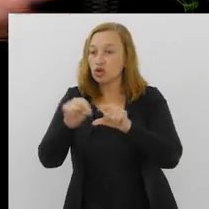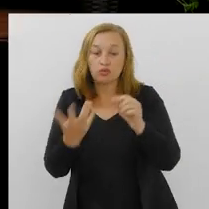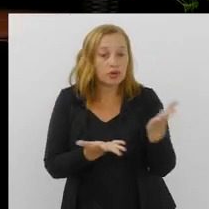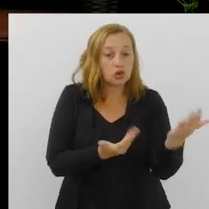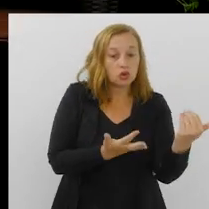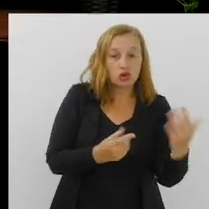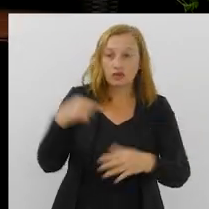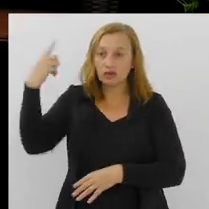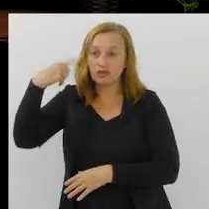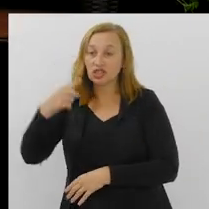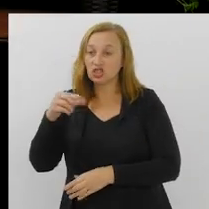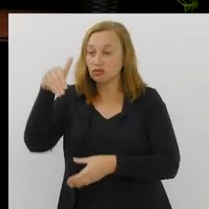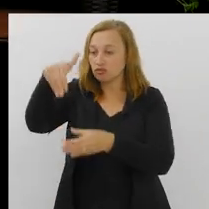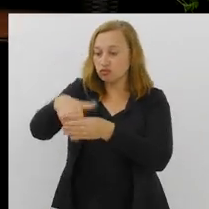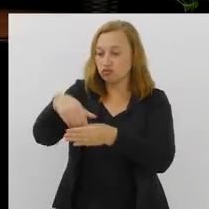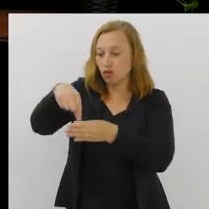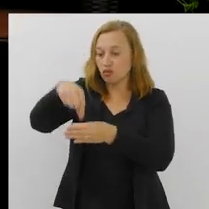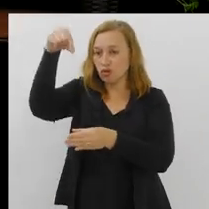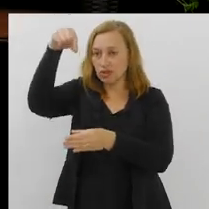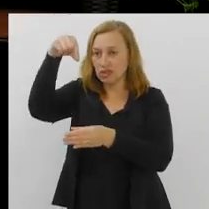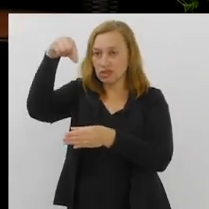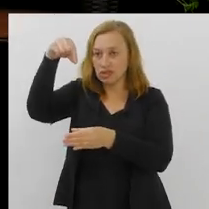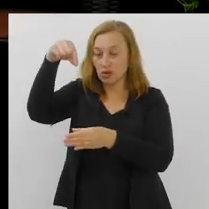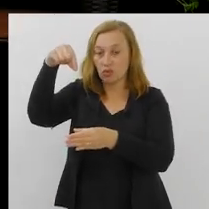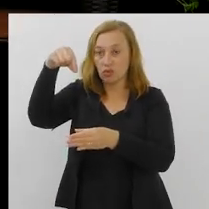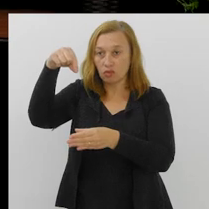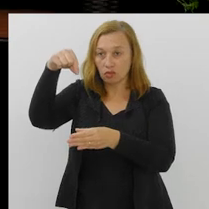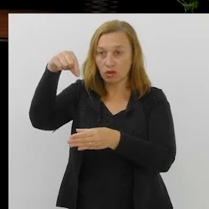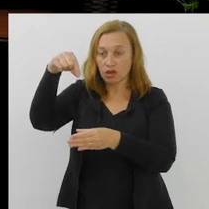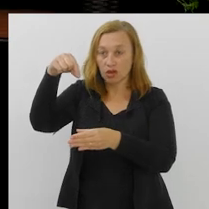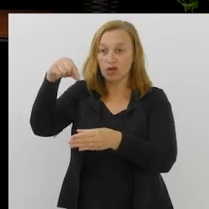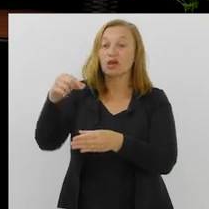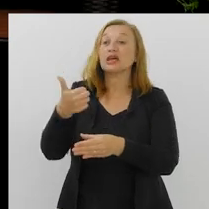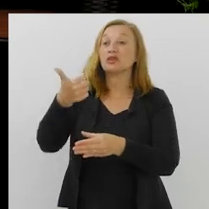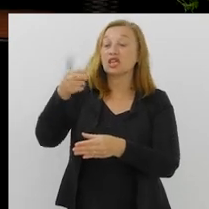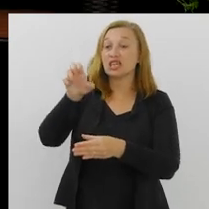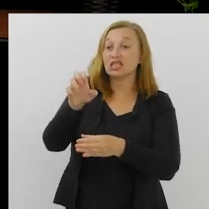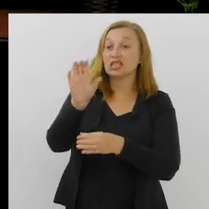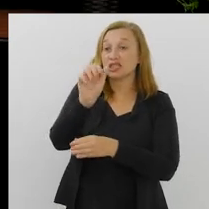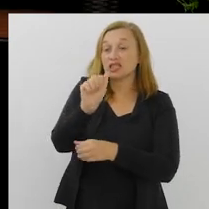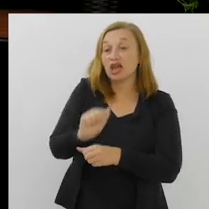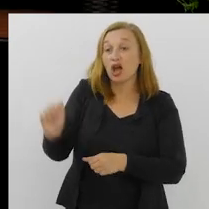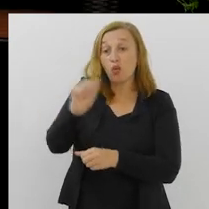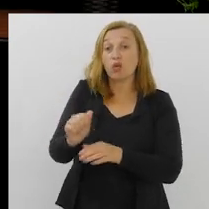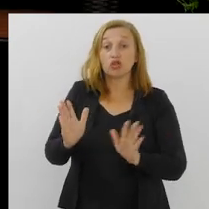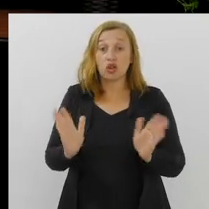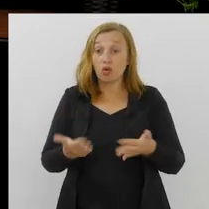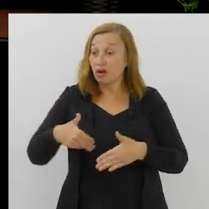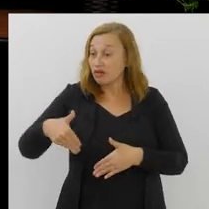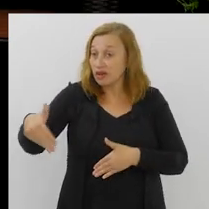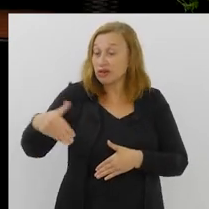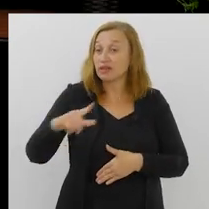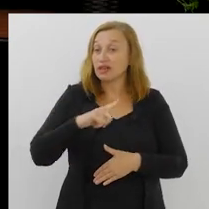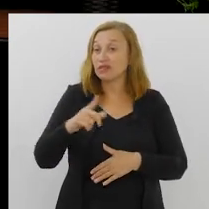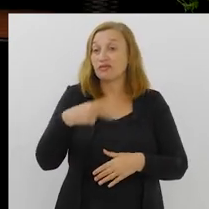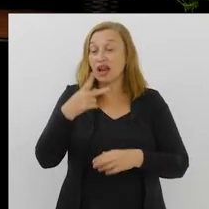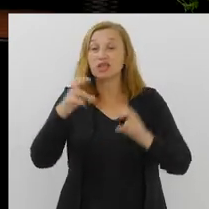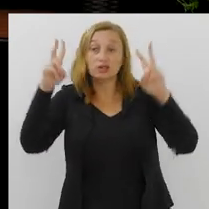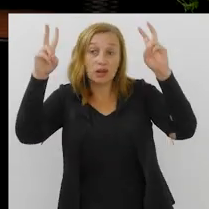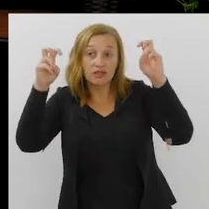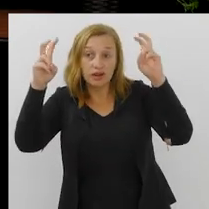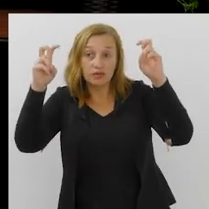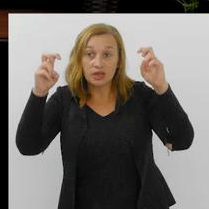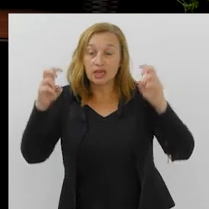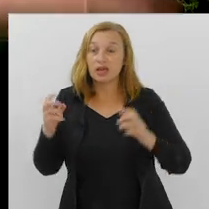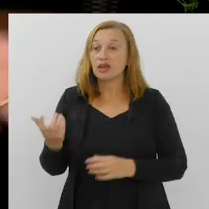advogados. Então a gente faz uma votação e aí a gente está indo para a nossa terceira edição, dia 15 de agosto agora, sobre direito de família,